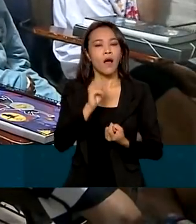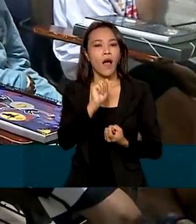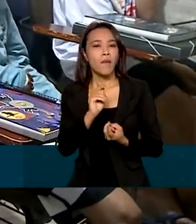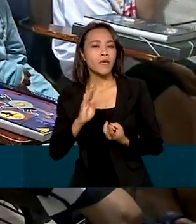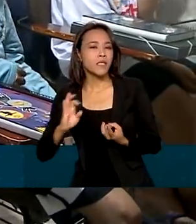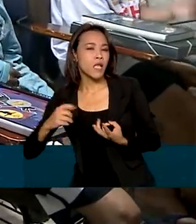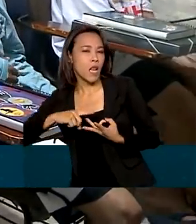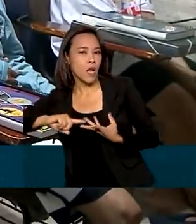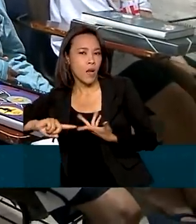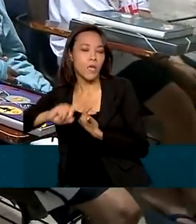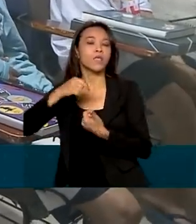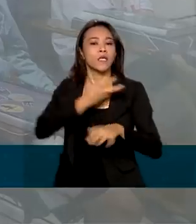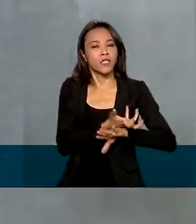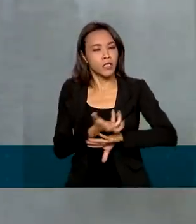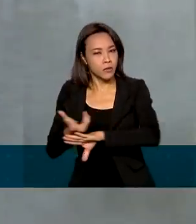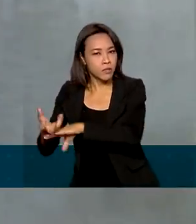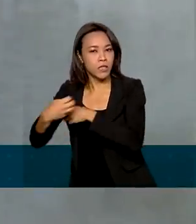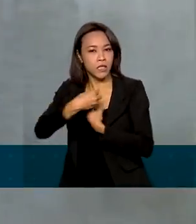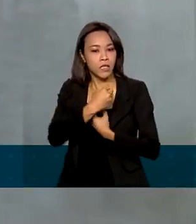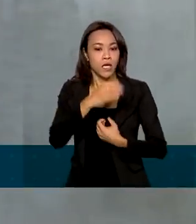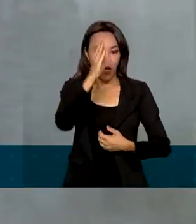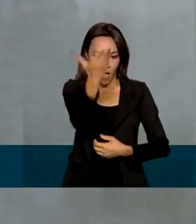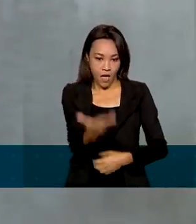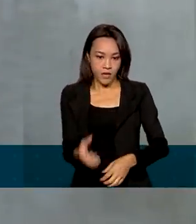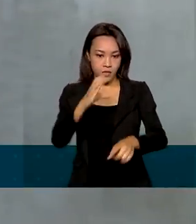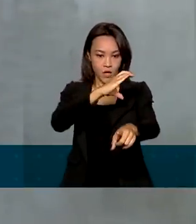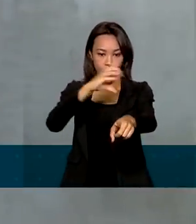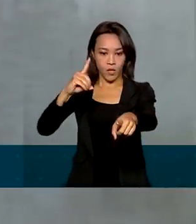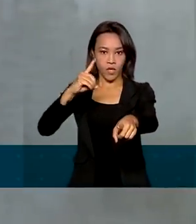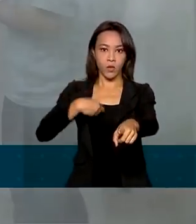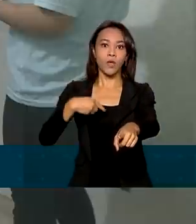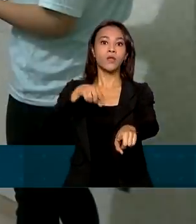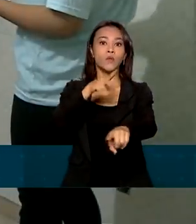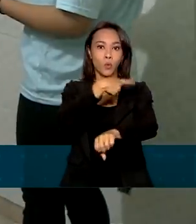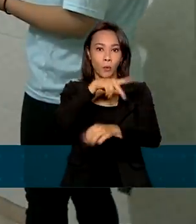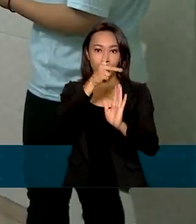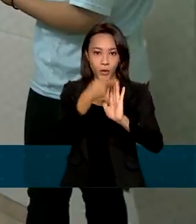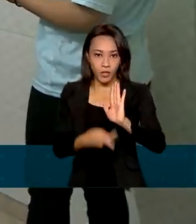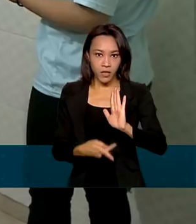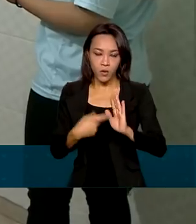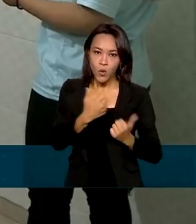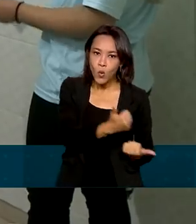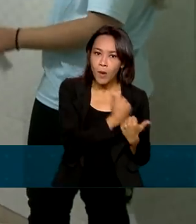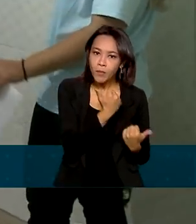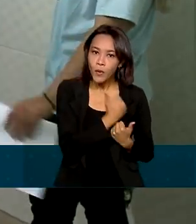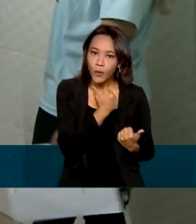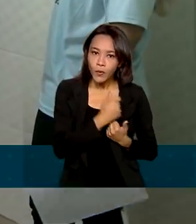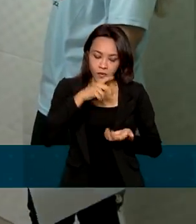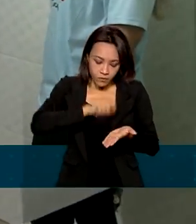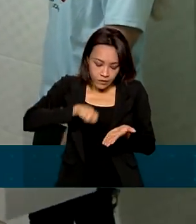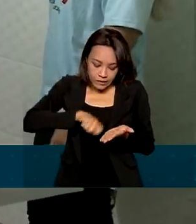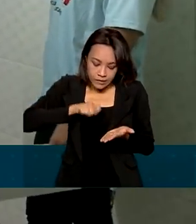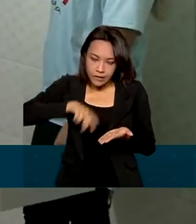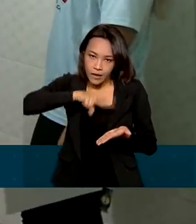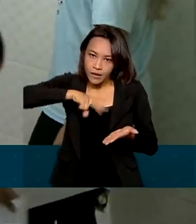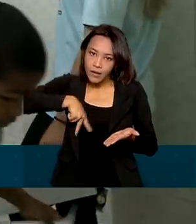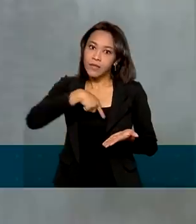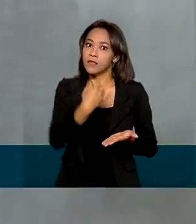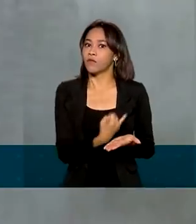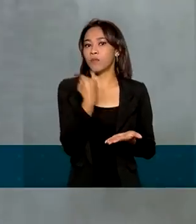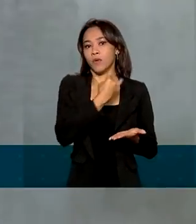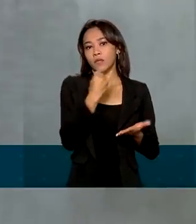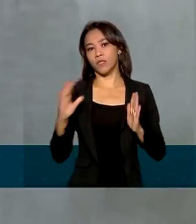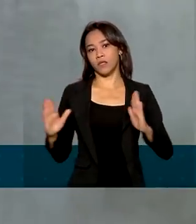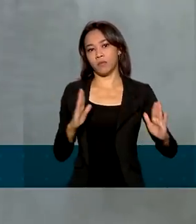as disciplinas do ensino médio. A coordenadora do projeto diz que o reforço se tornou ainda mais importante durante a pandemia.